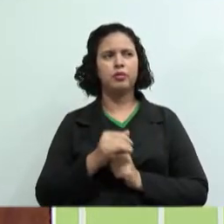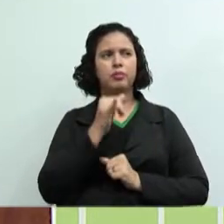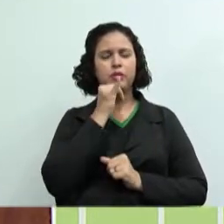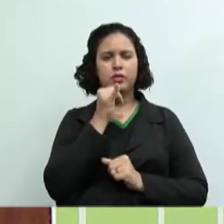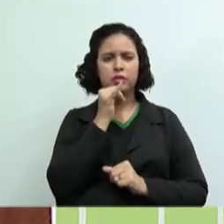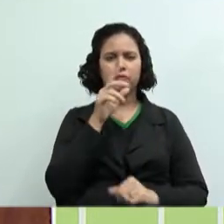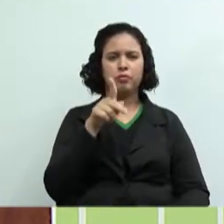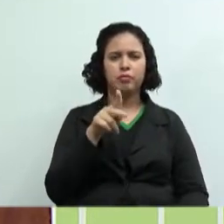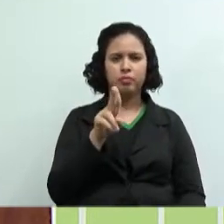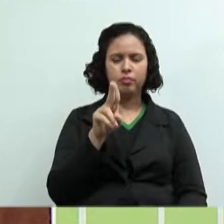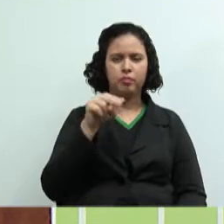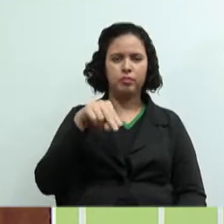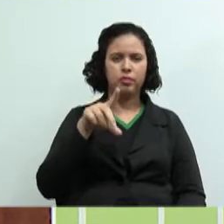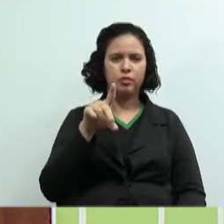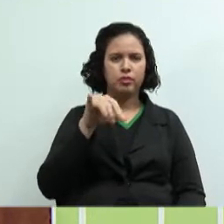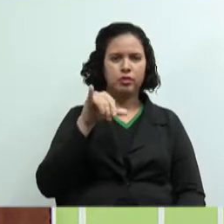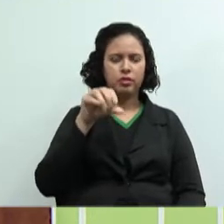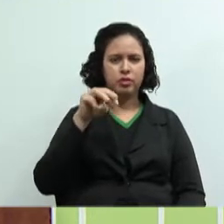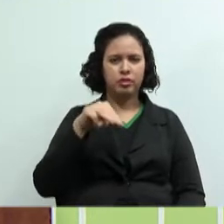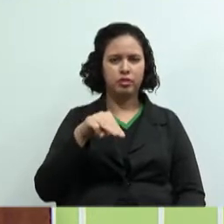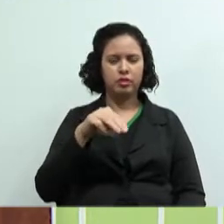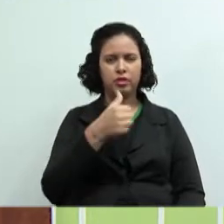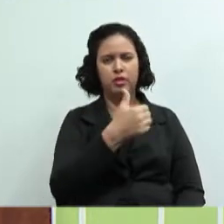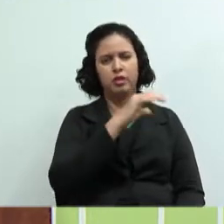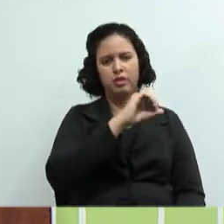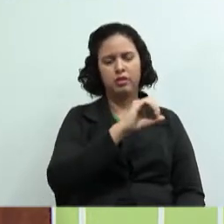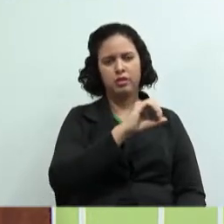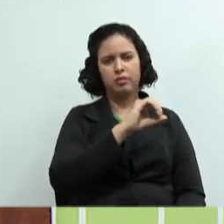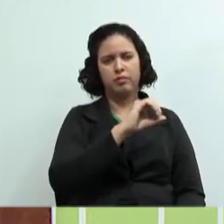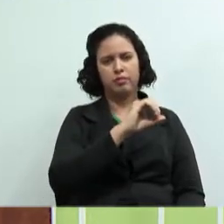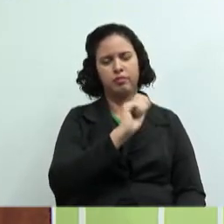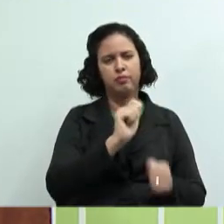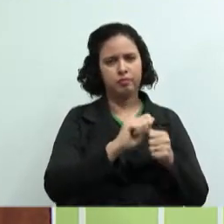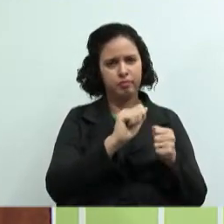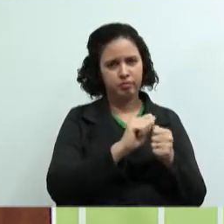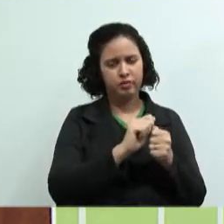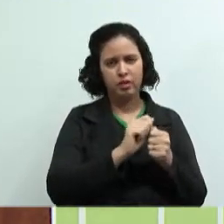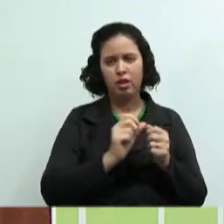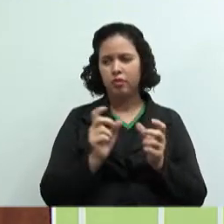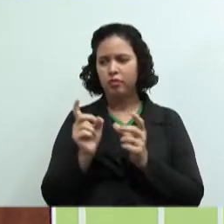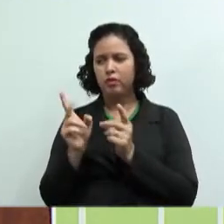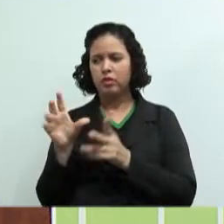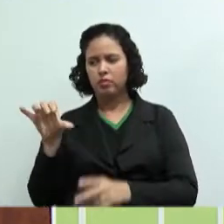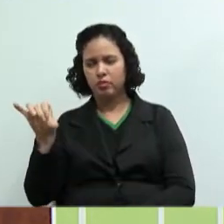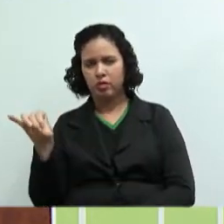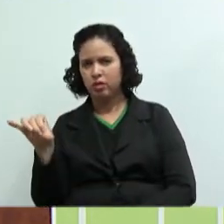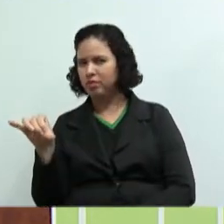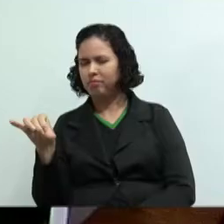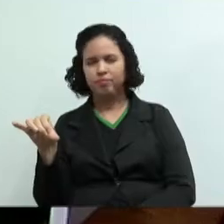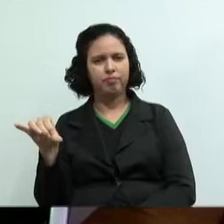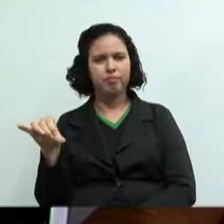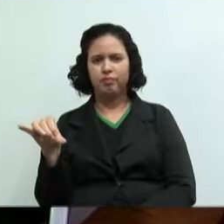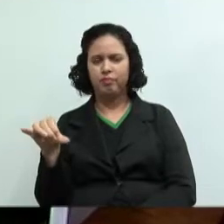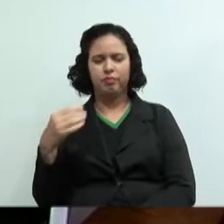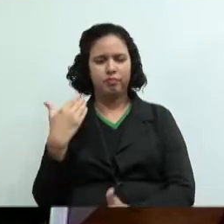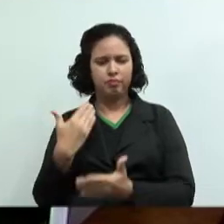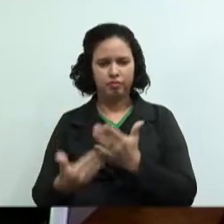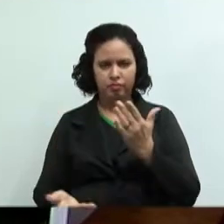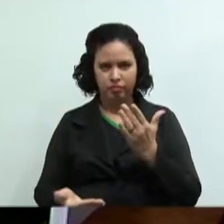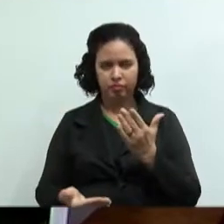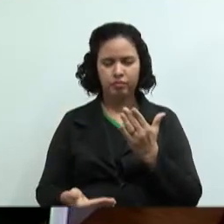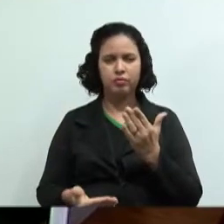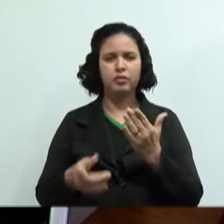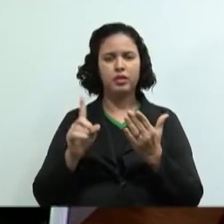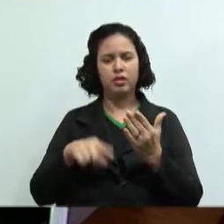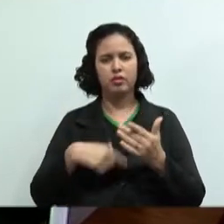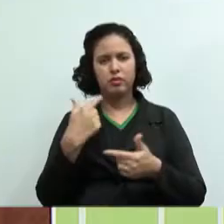R$10,00 e eu vender meu pudim por R$9,00. Professora Priscila, jamais eu vou fazer isso. prejuízo. É um prejuízo,